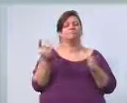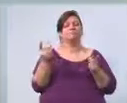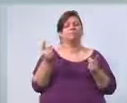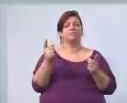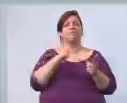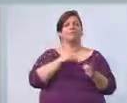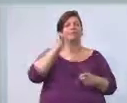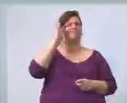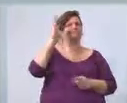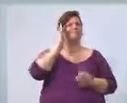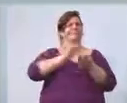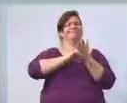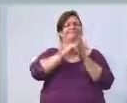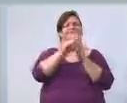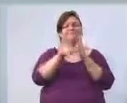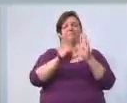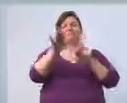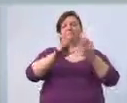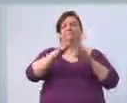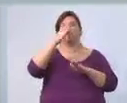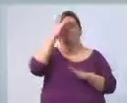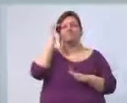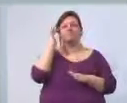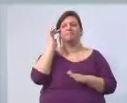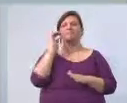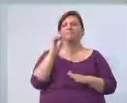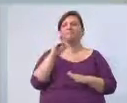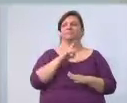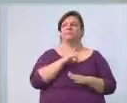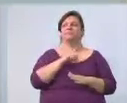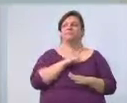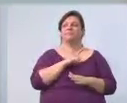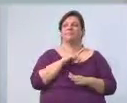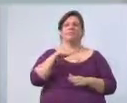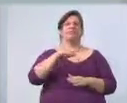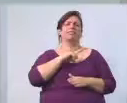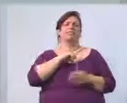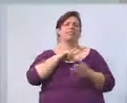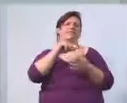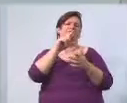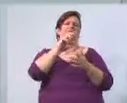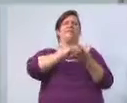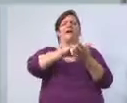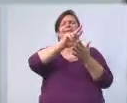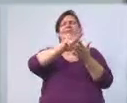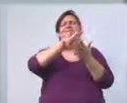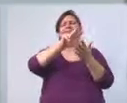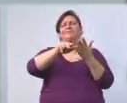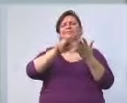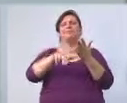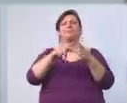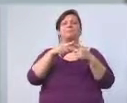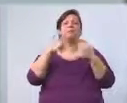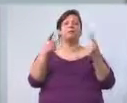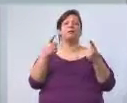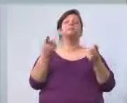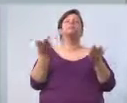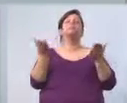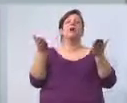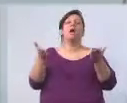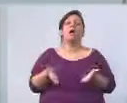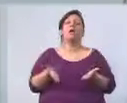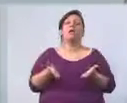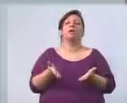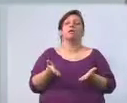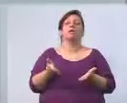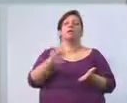teorias que tem gente que vem de outros municípios porque aqui tem albergue, aqui tem isso, aqui tem aquilo. Mas o nosso município que está aqui